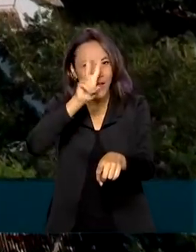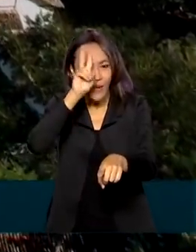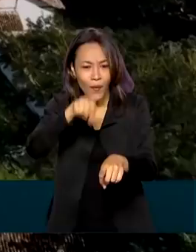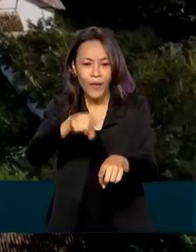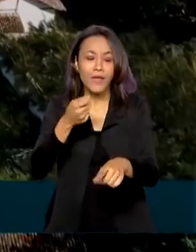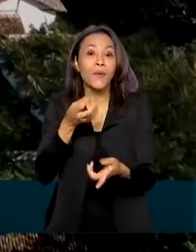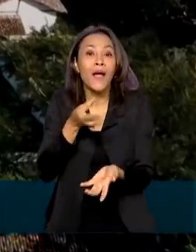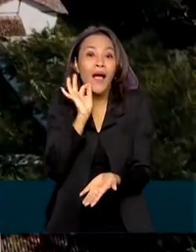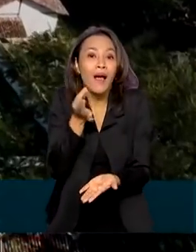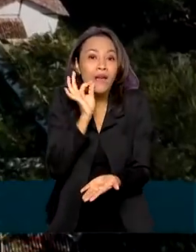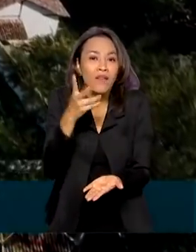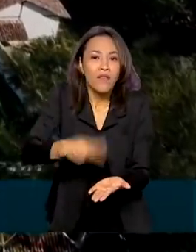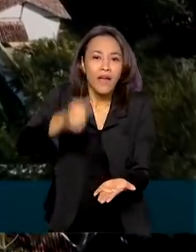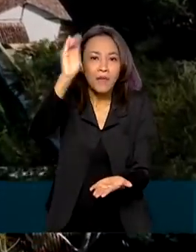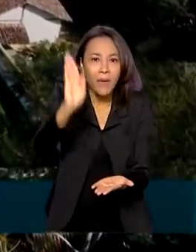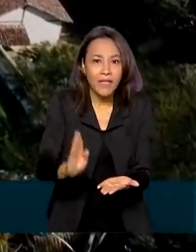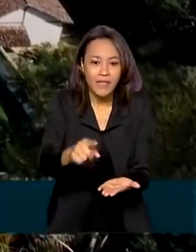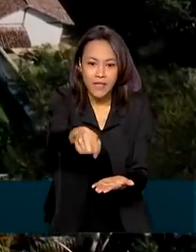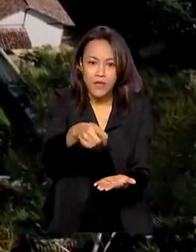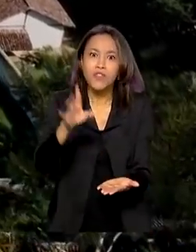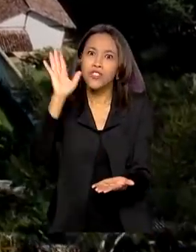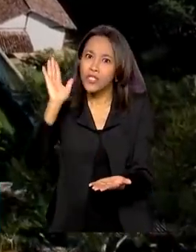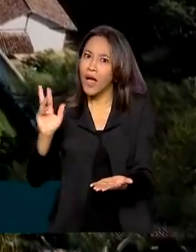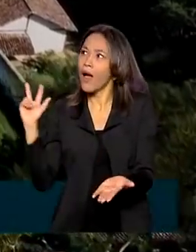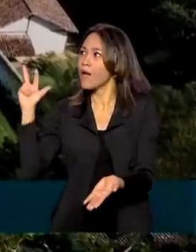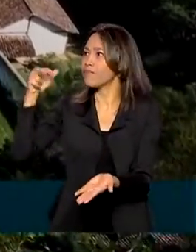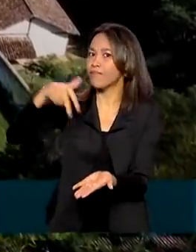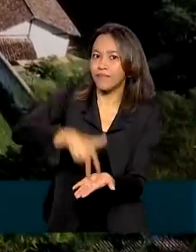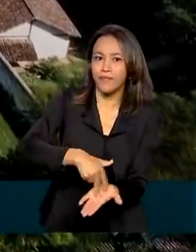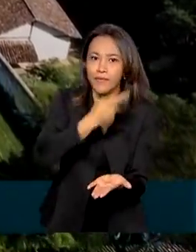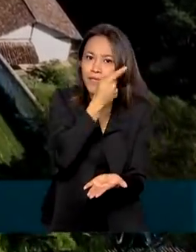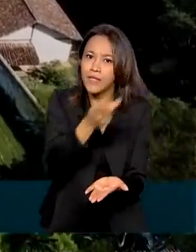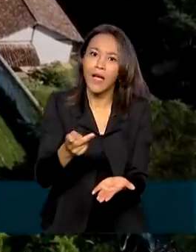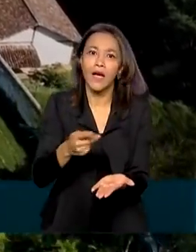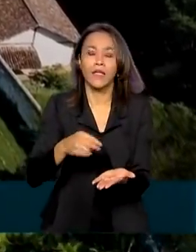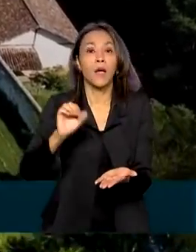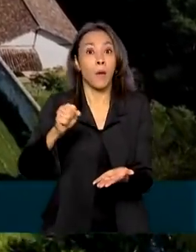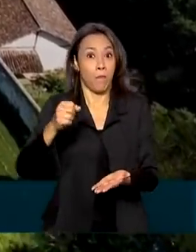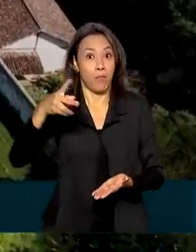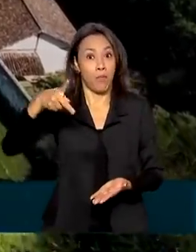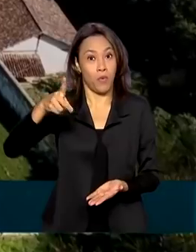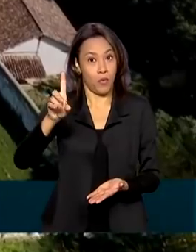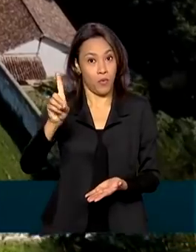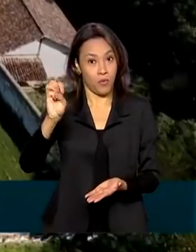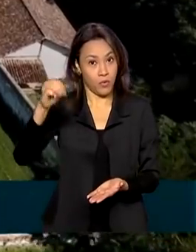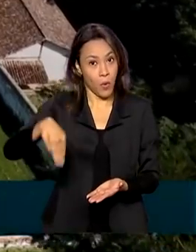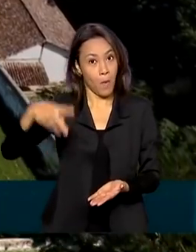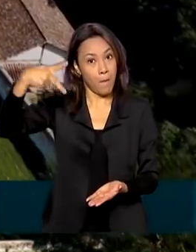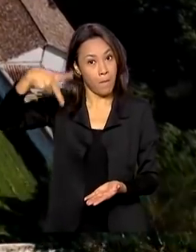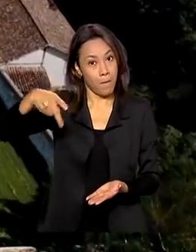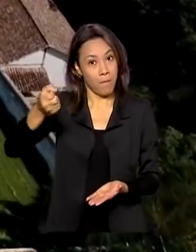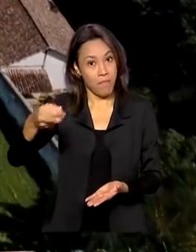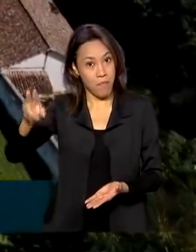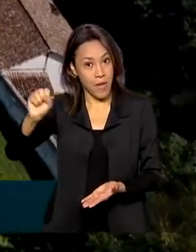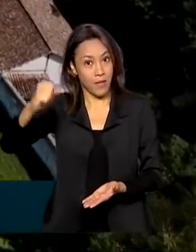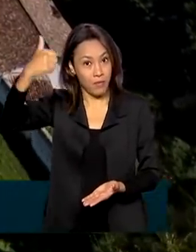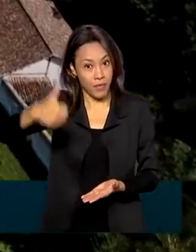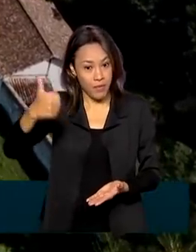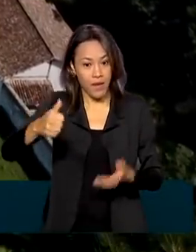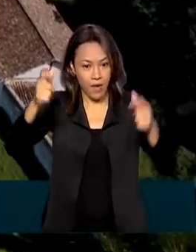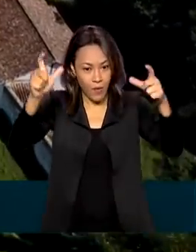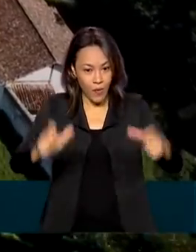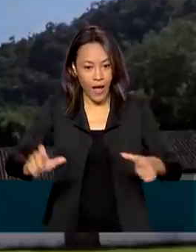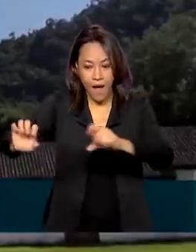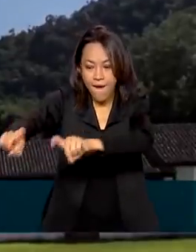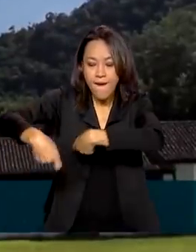café no Brasil e que foi até visitado por Dom Pedro I. Esse lugar existe. É a Fazenda Pau D'Alho, que